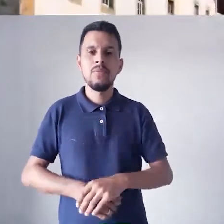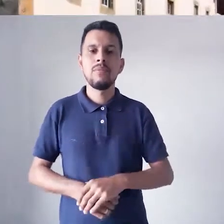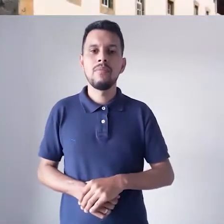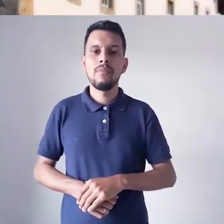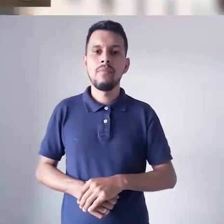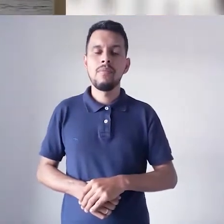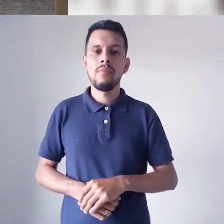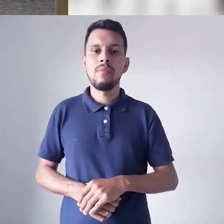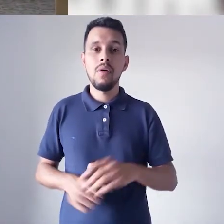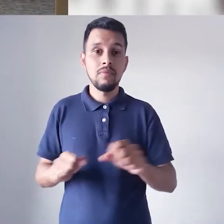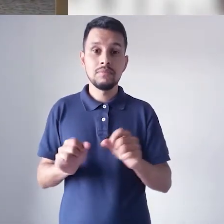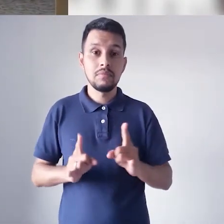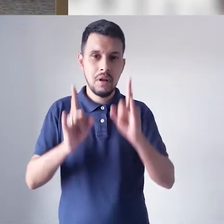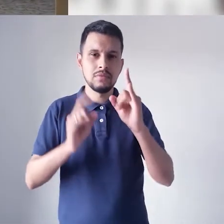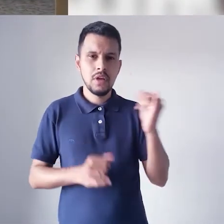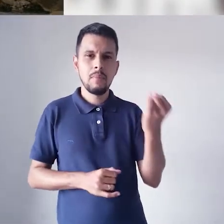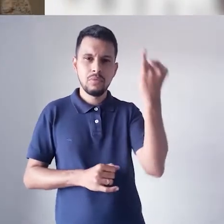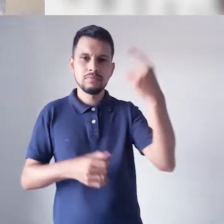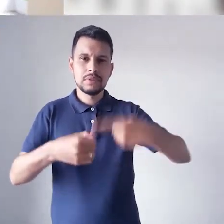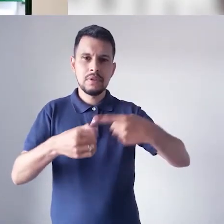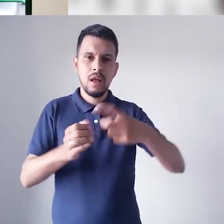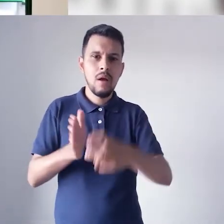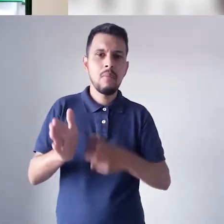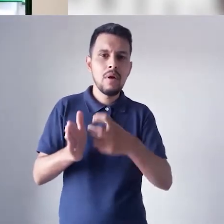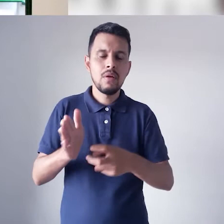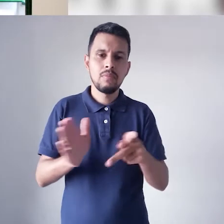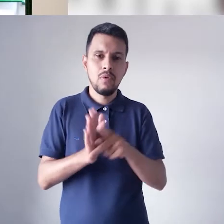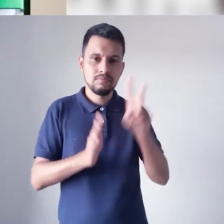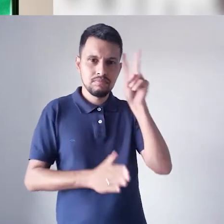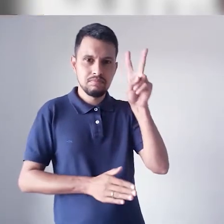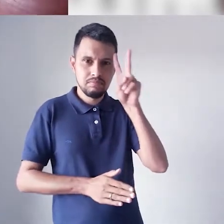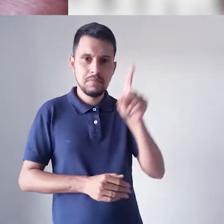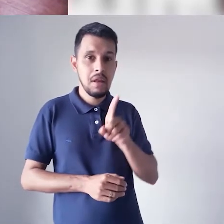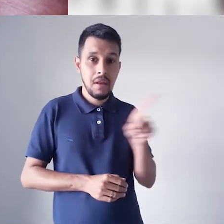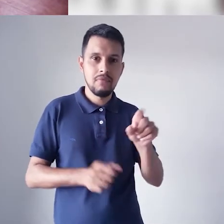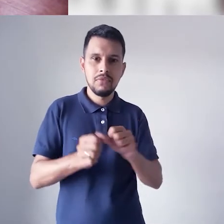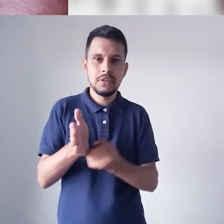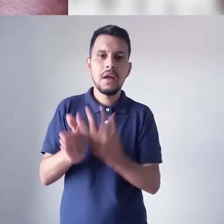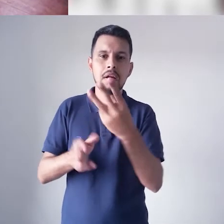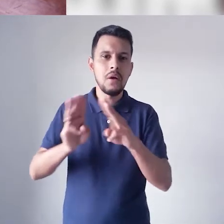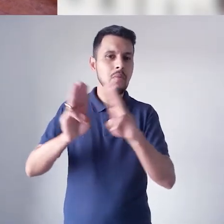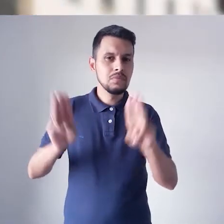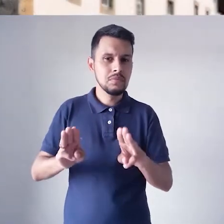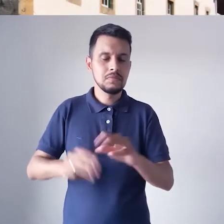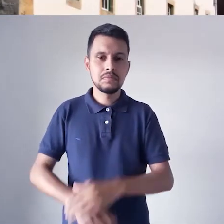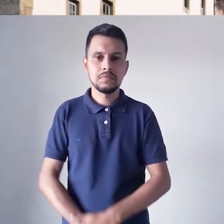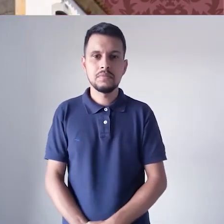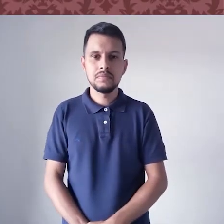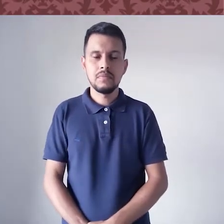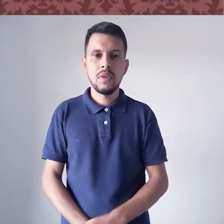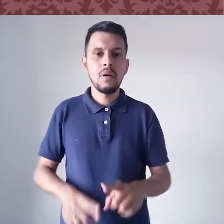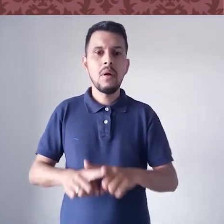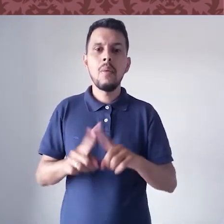enfim, um prédio muito importante lá em Paranaguá, em termos históricos, e é lá que foi criado inicialmente o museu.